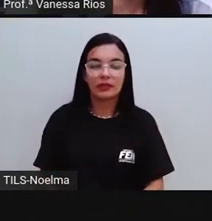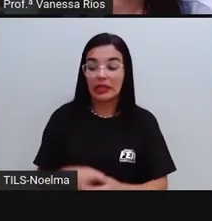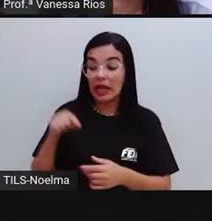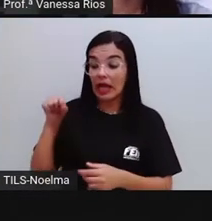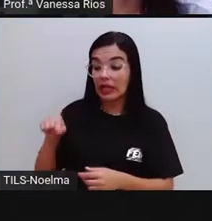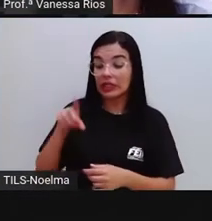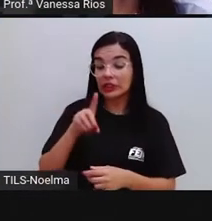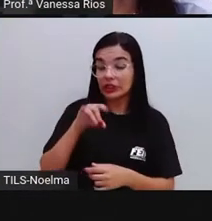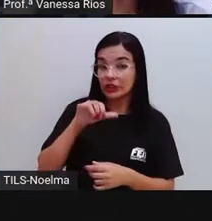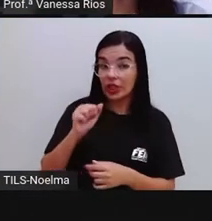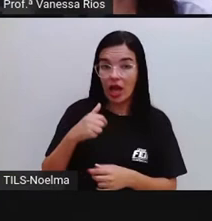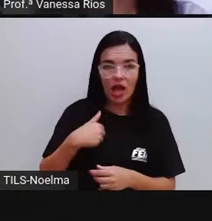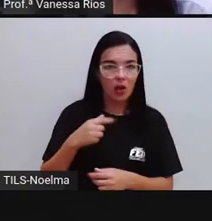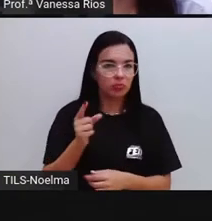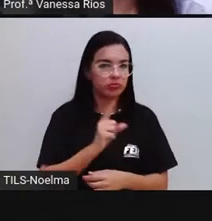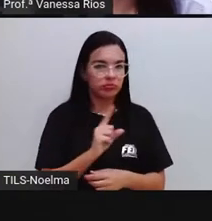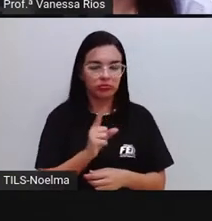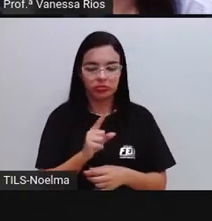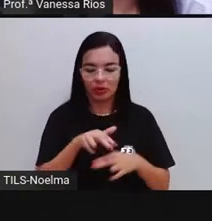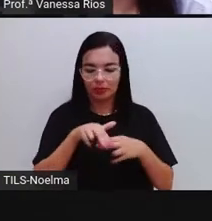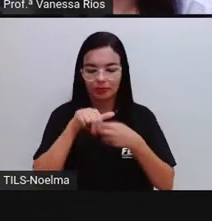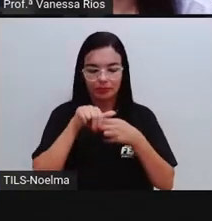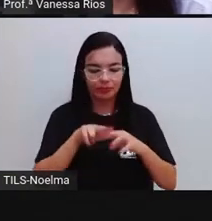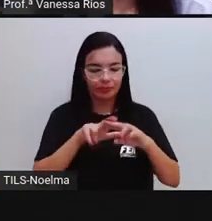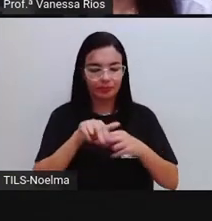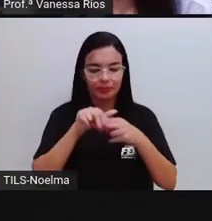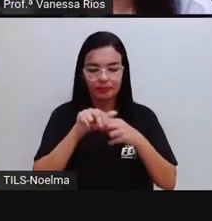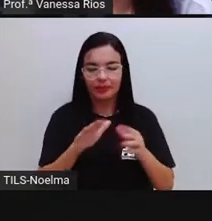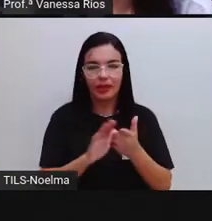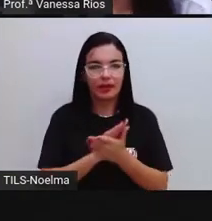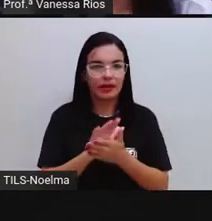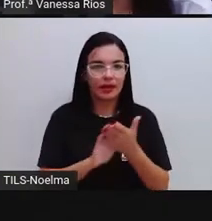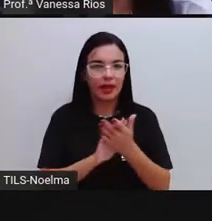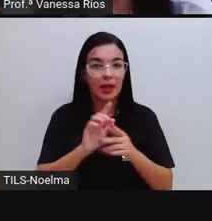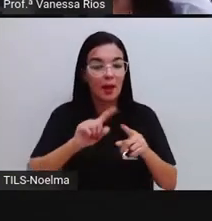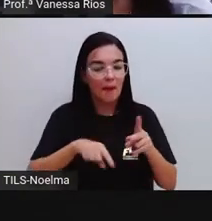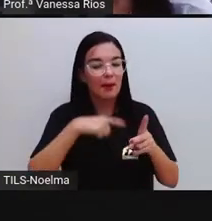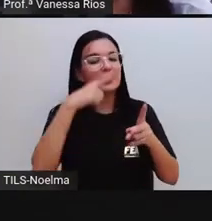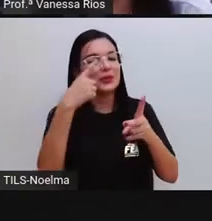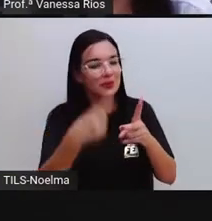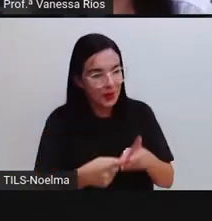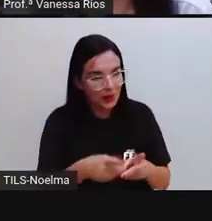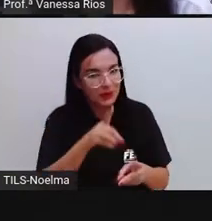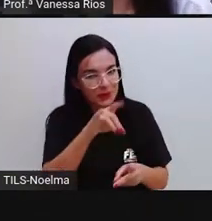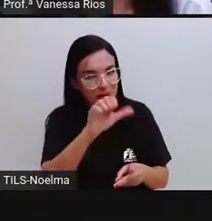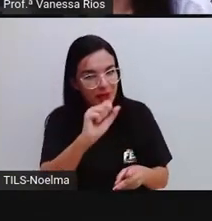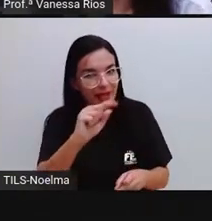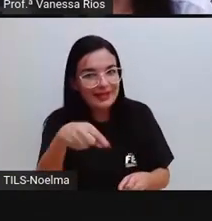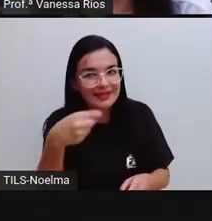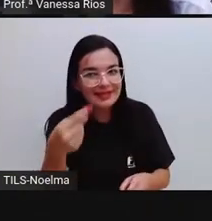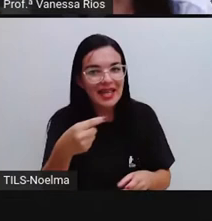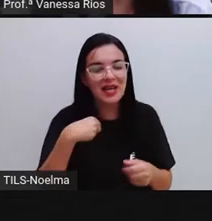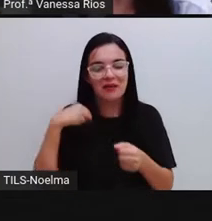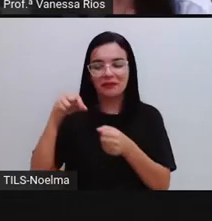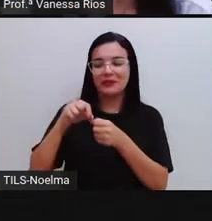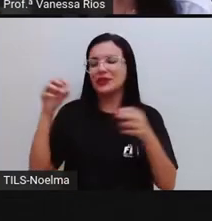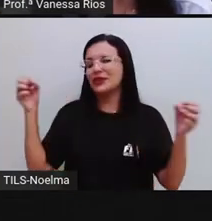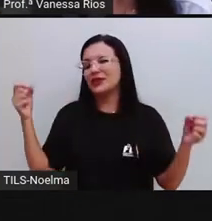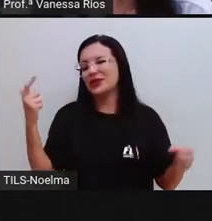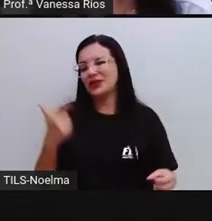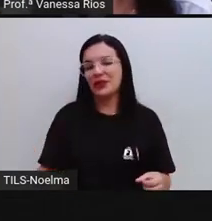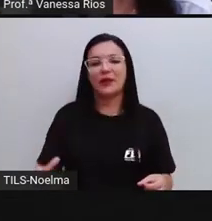Naquele dia, eu não mexi mais na cadeira. Mas no dia seguinte, eu fiz tudo de novo.